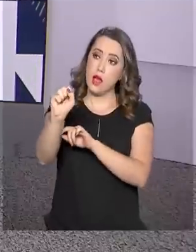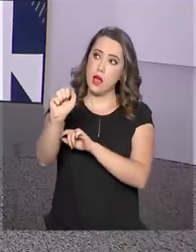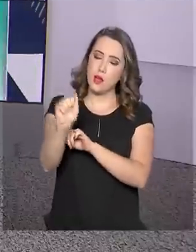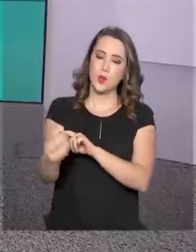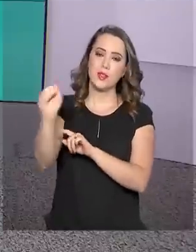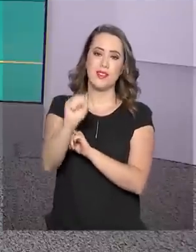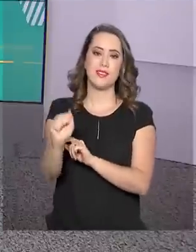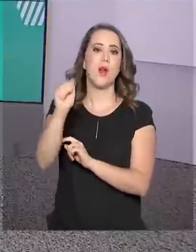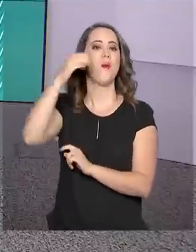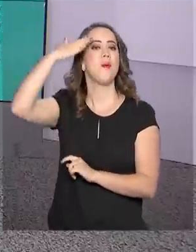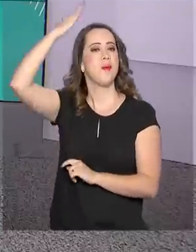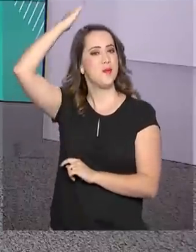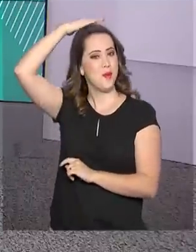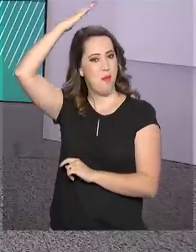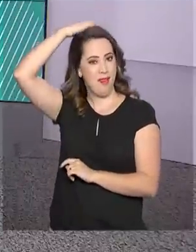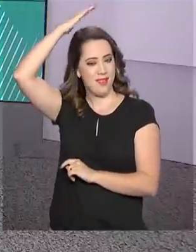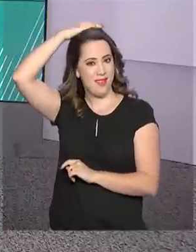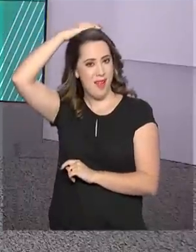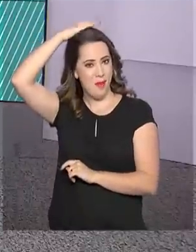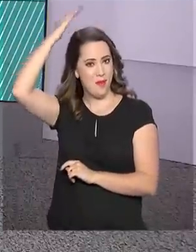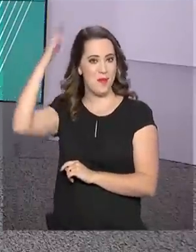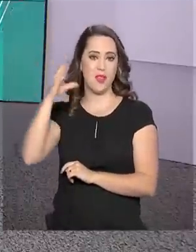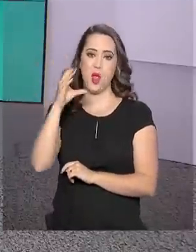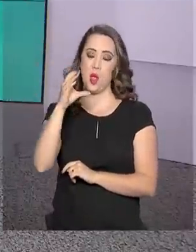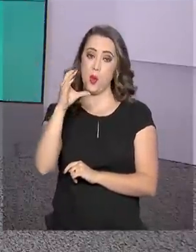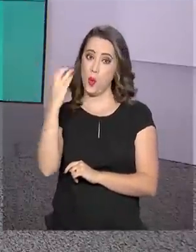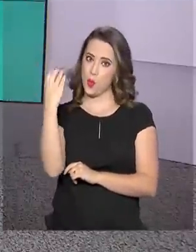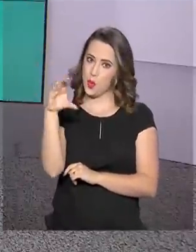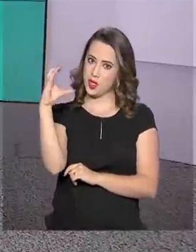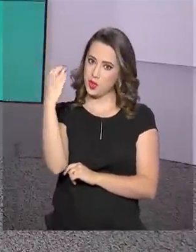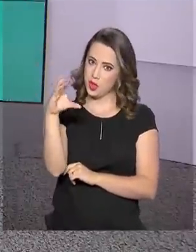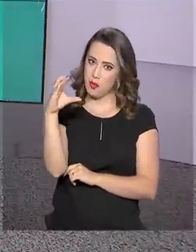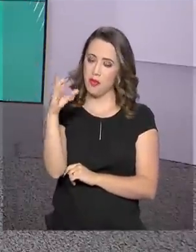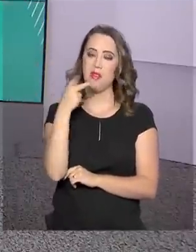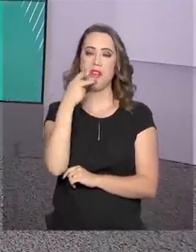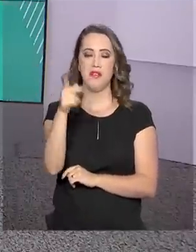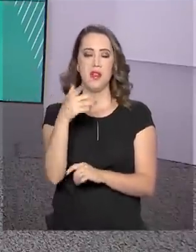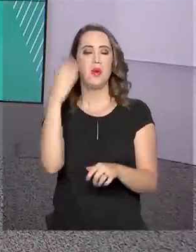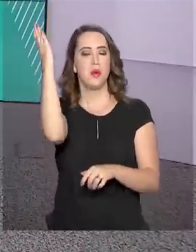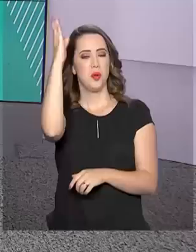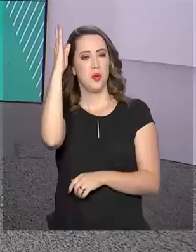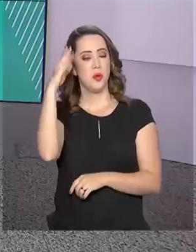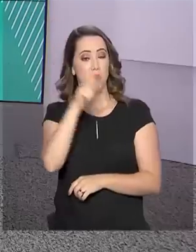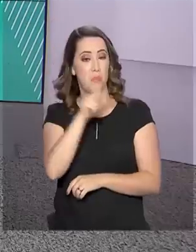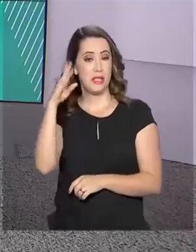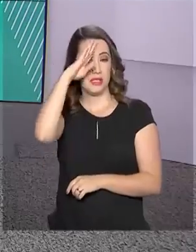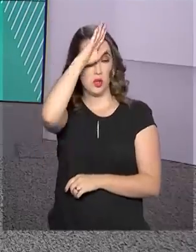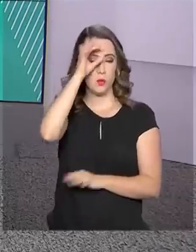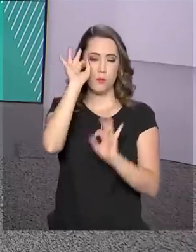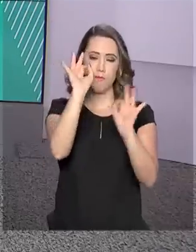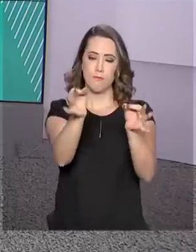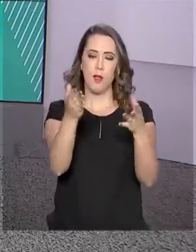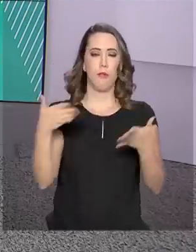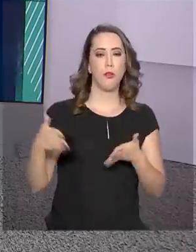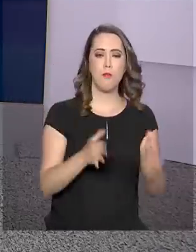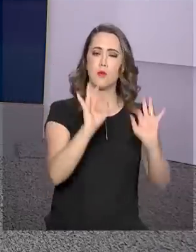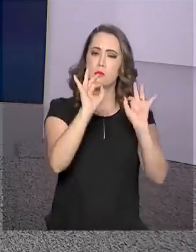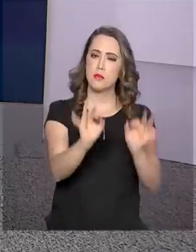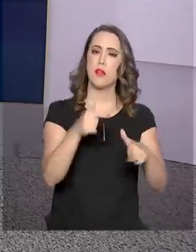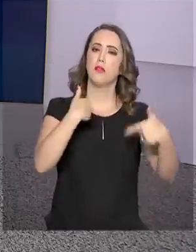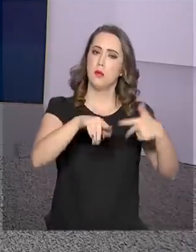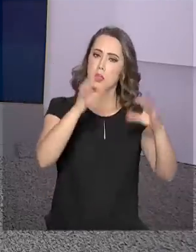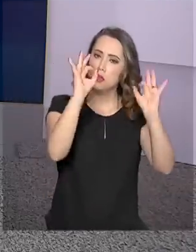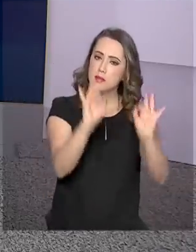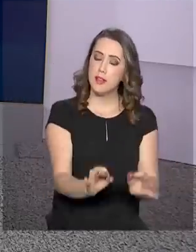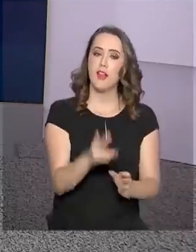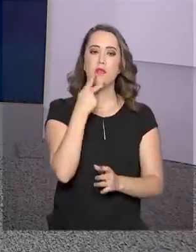Paraná, em Curitiba. Mourão disse que Jair Bolsonaro está no rumo certo, com foco no que é importante. Ele elogiou a participação